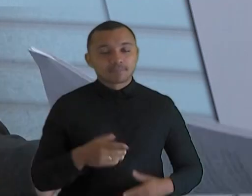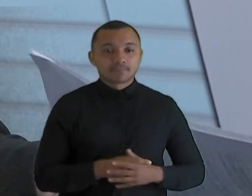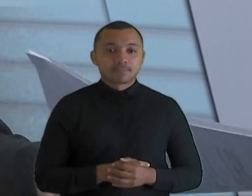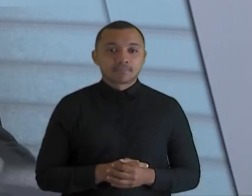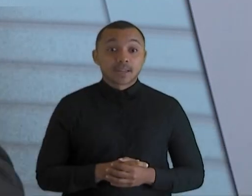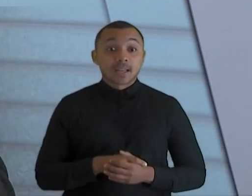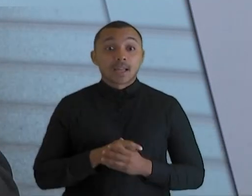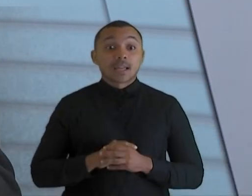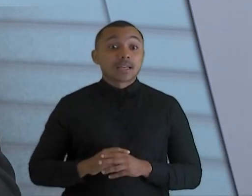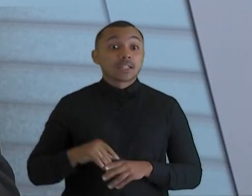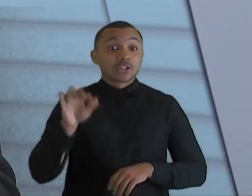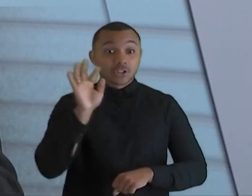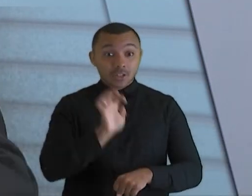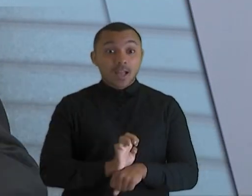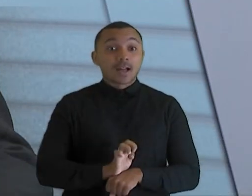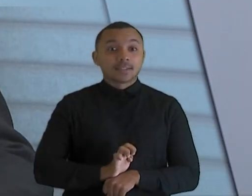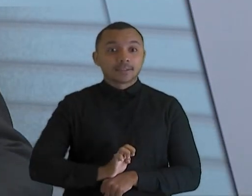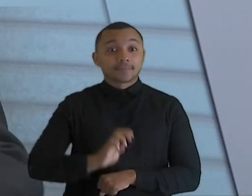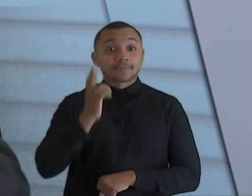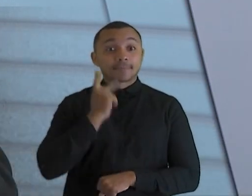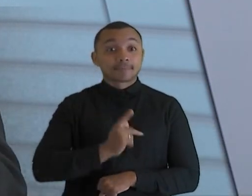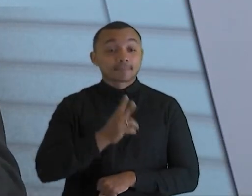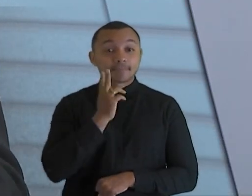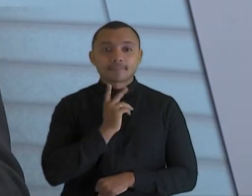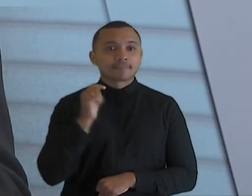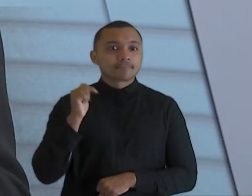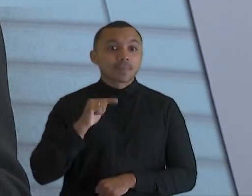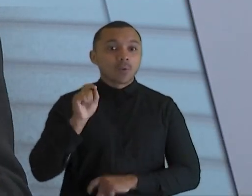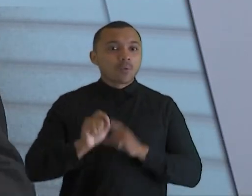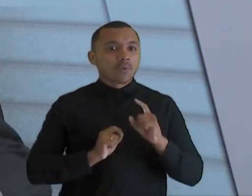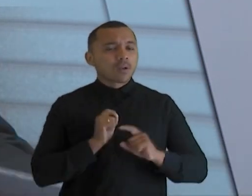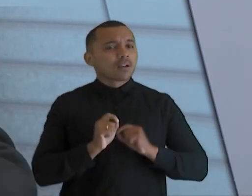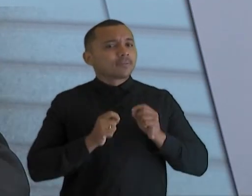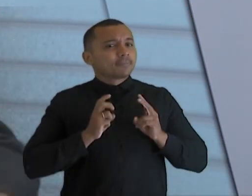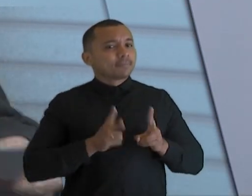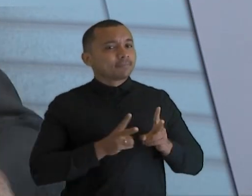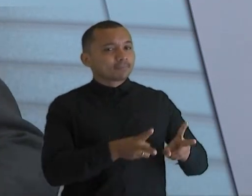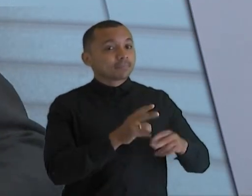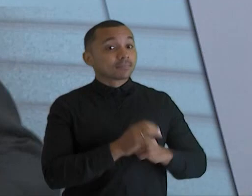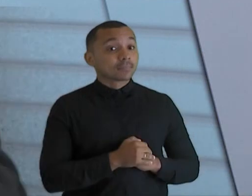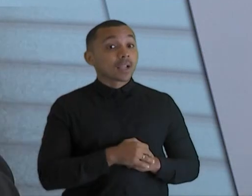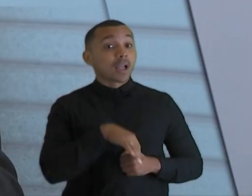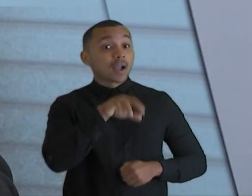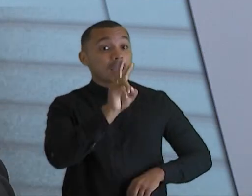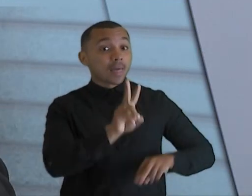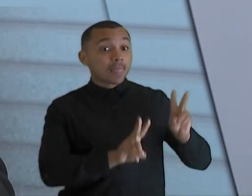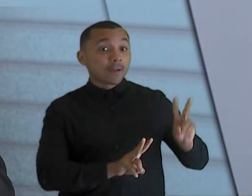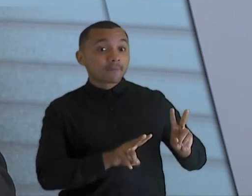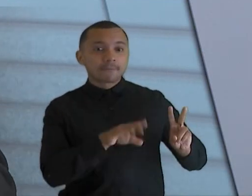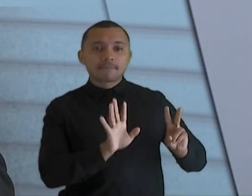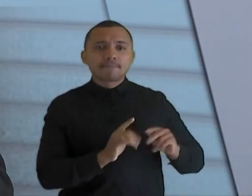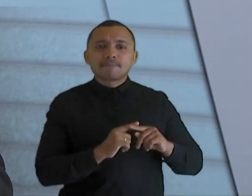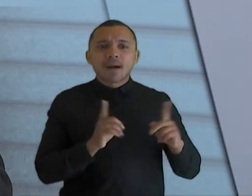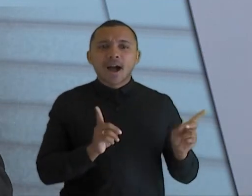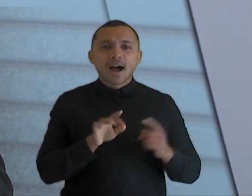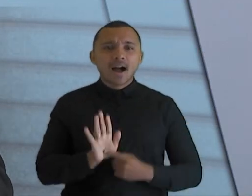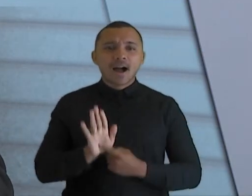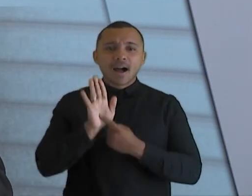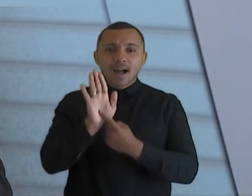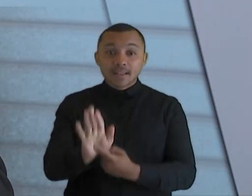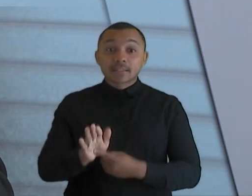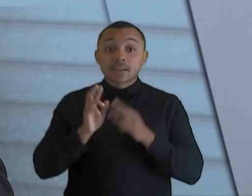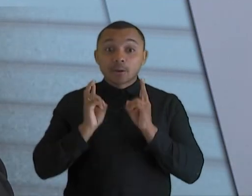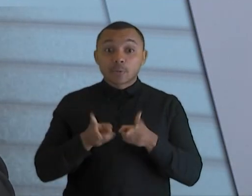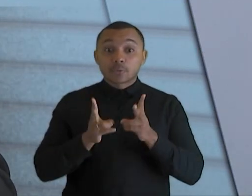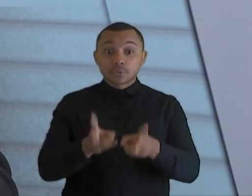todo o estado do Ceará, e a gente mantendo aquele nosso compromisso. Carnaval, mas programas inéditos aqui no Questão de